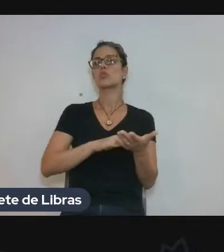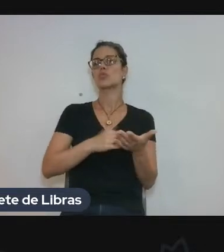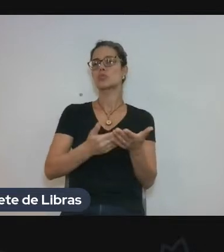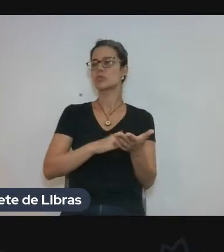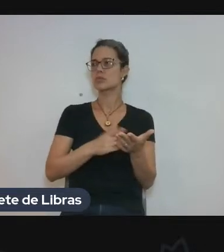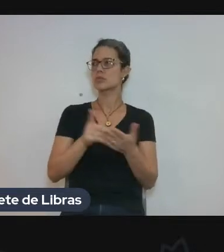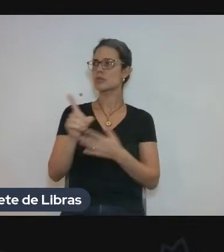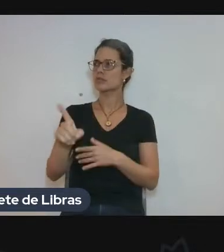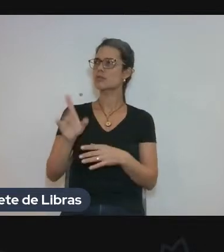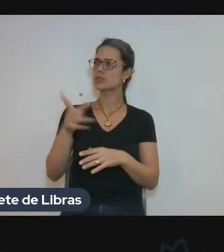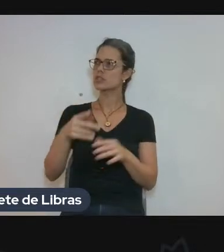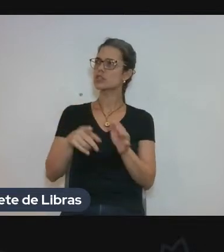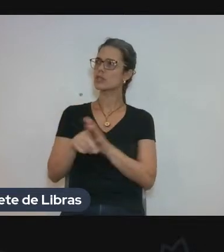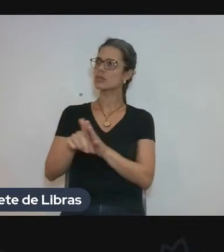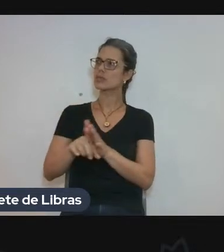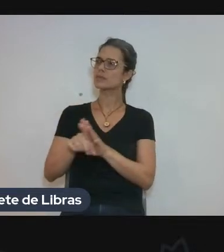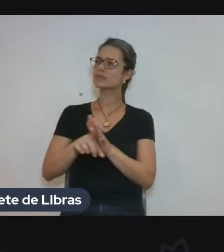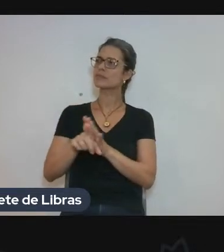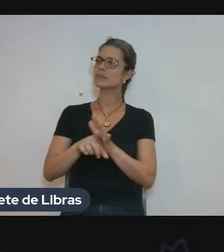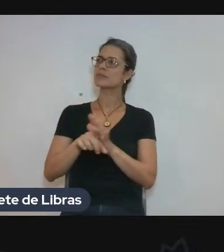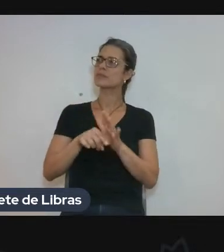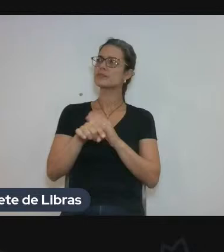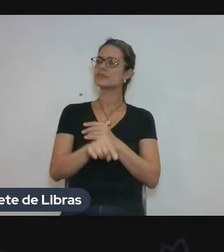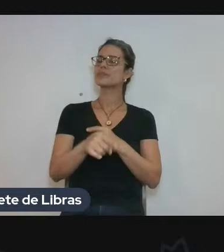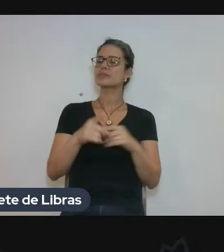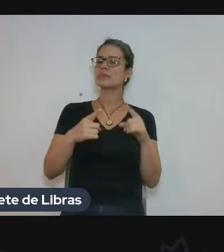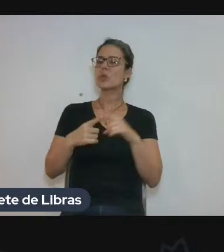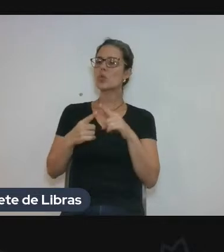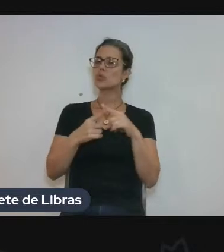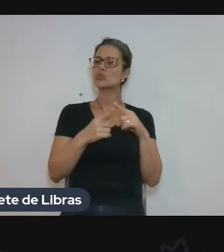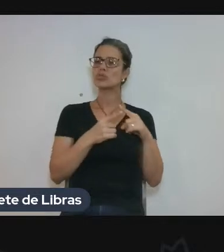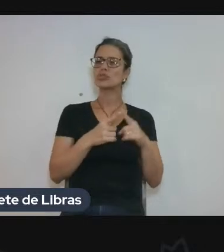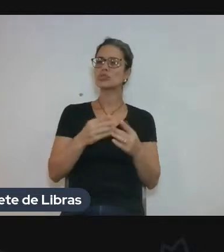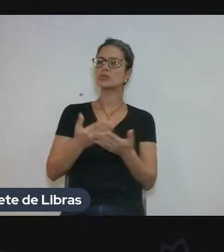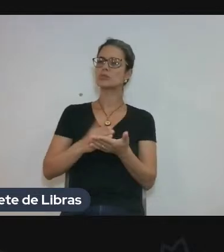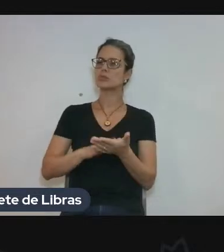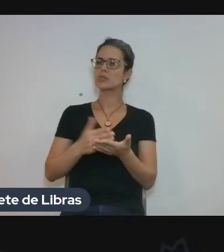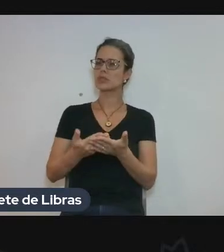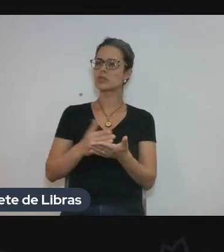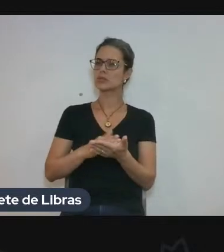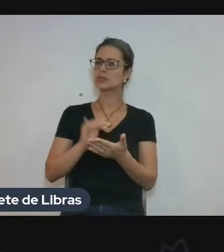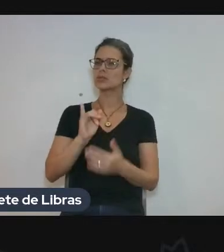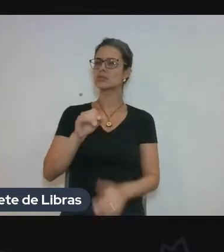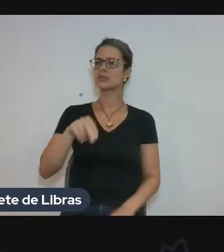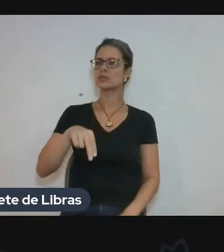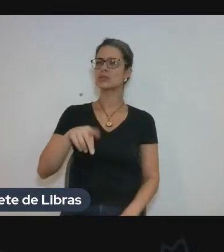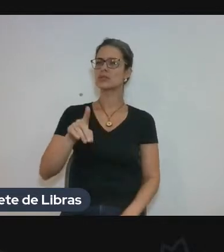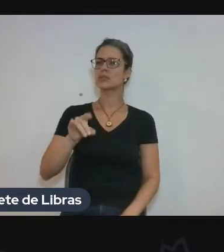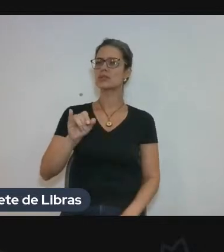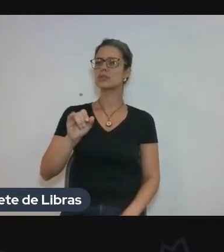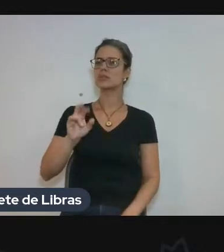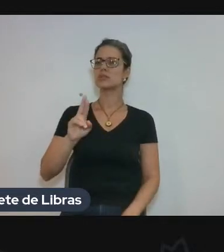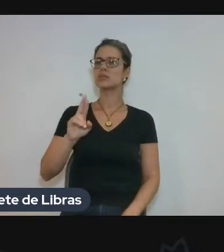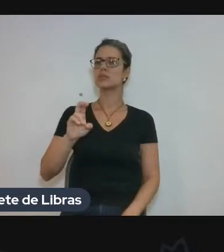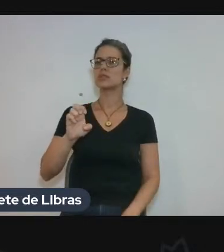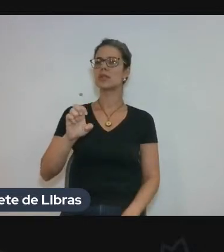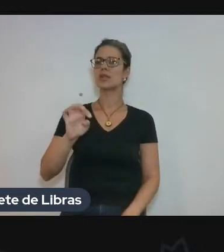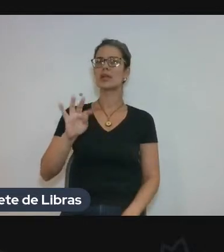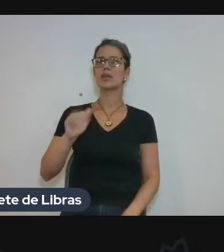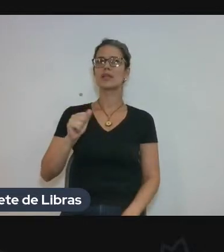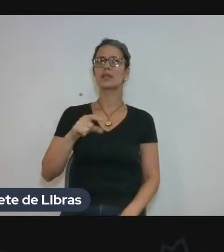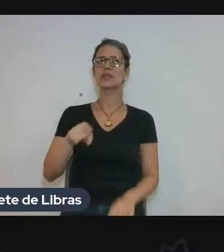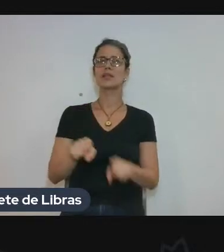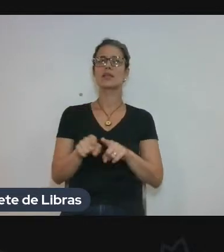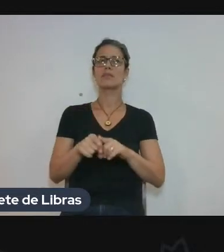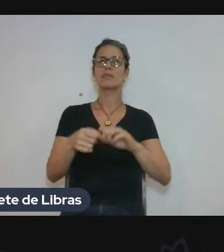edições de tradução indireta, se elas também tinham notas, etc., se também havia